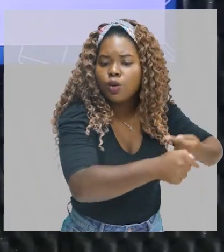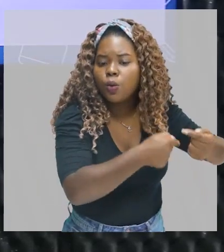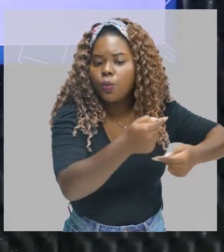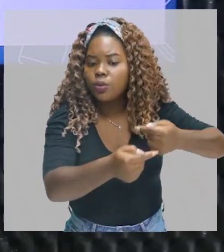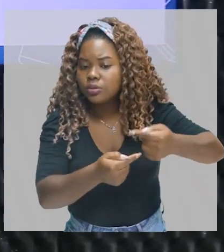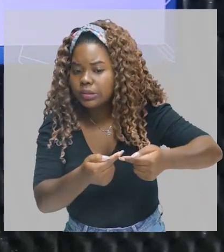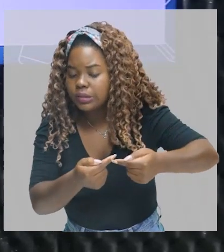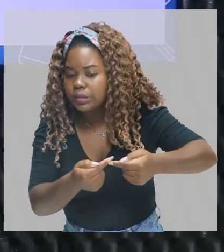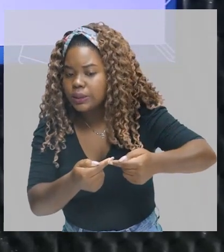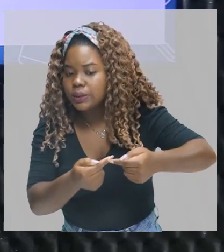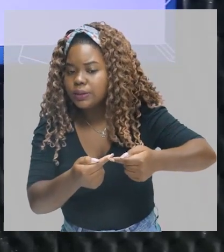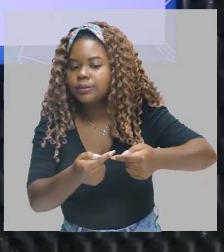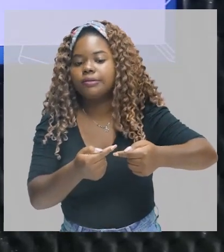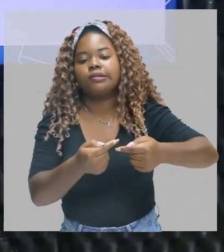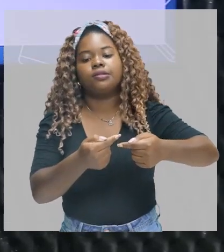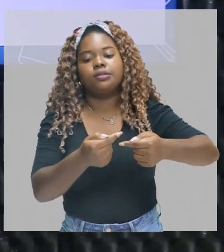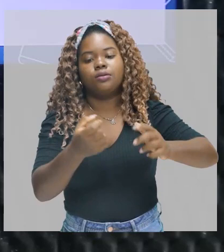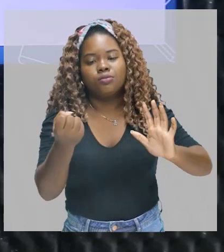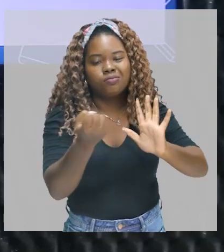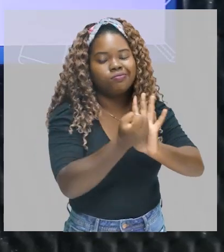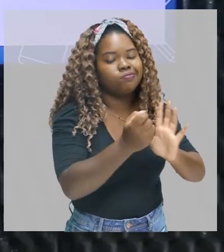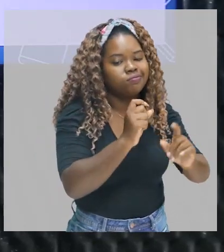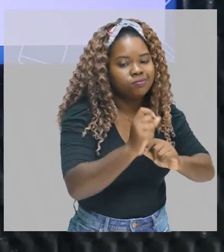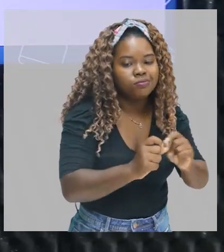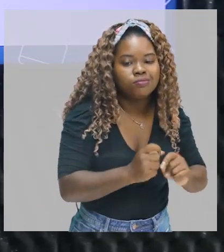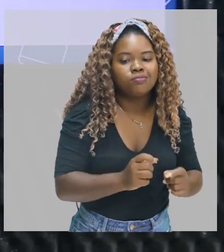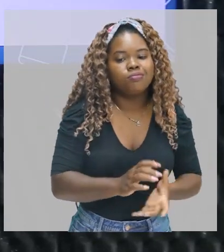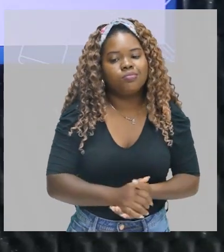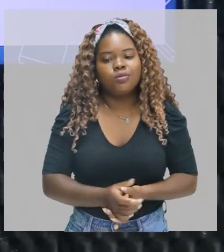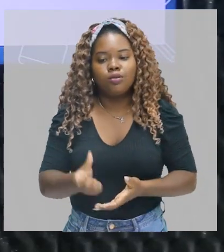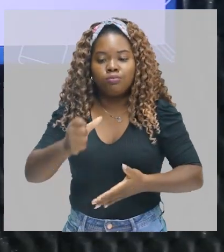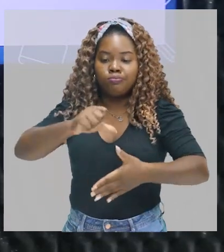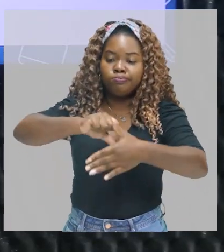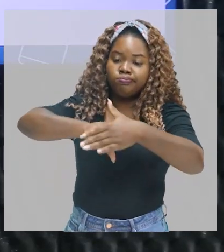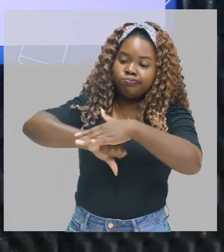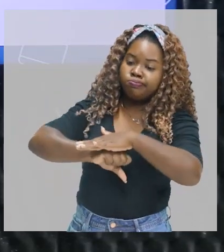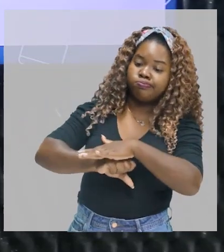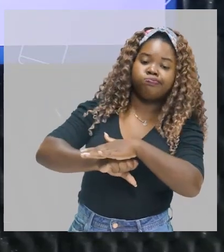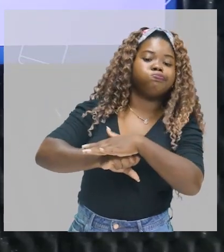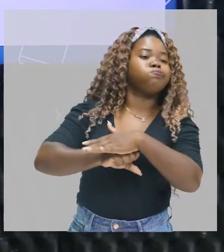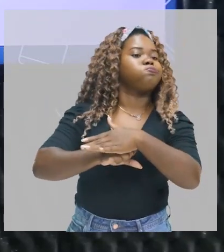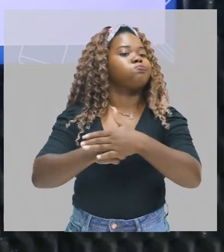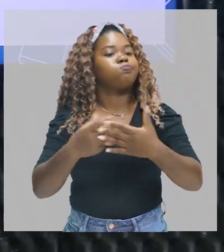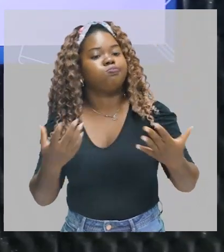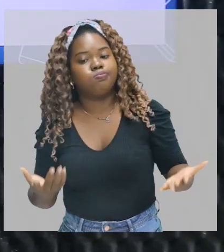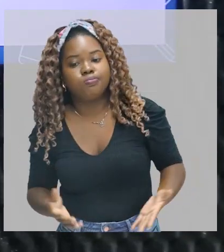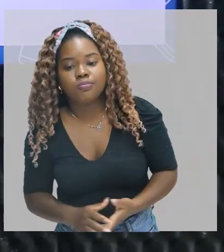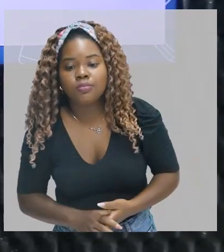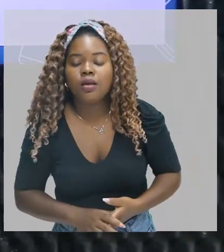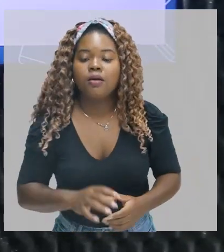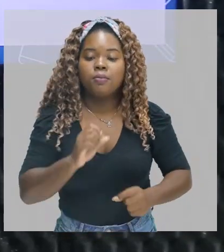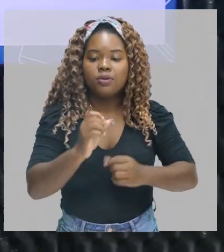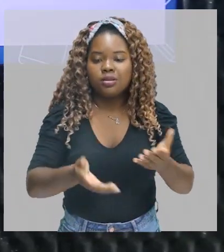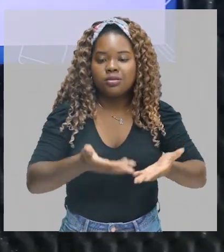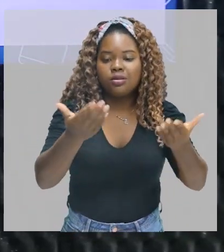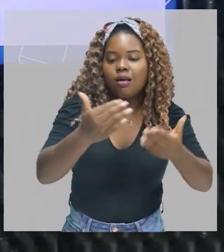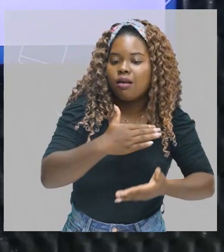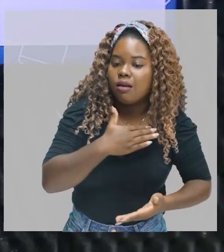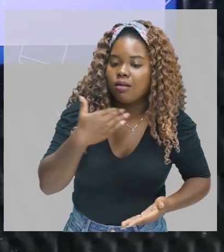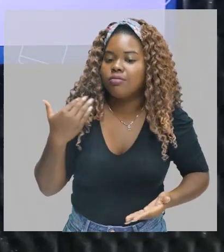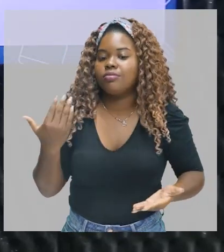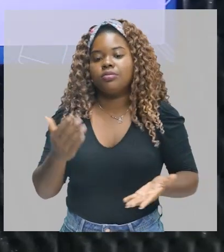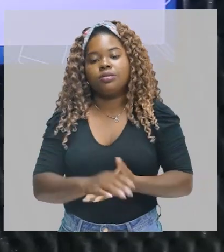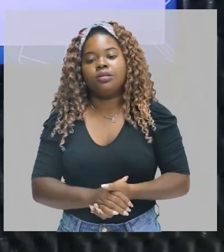é marcada pelo pessimismo, pelo culto à morte. é chamada de geração